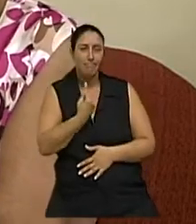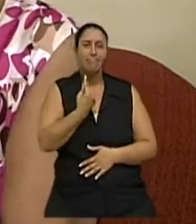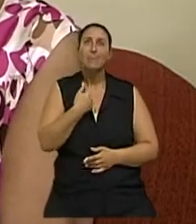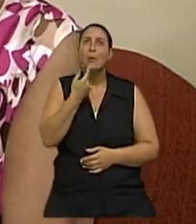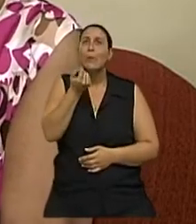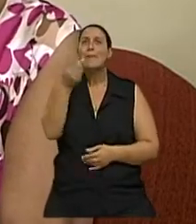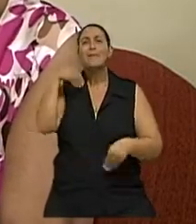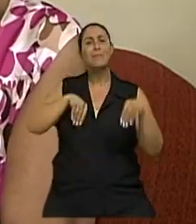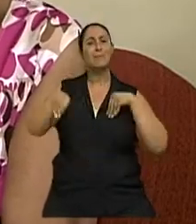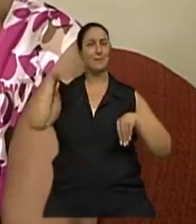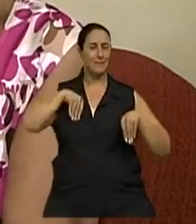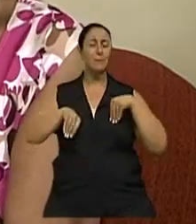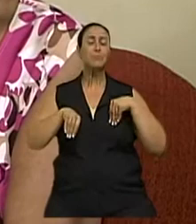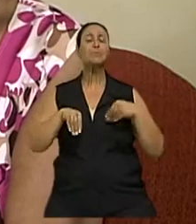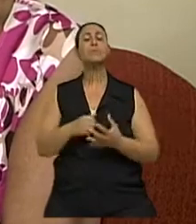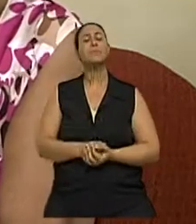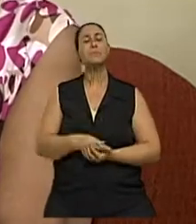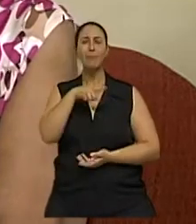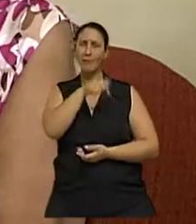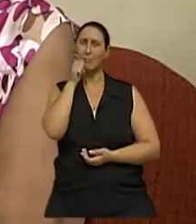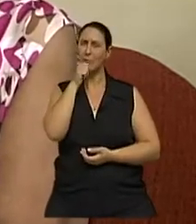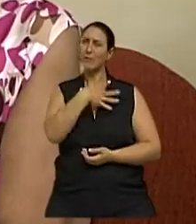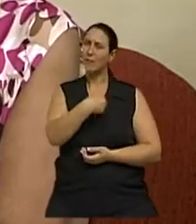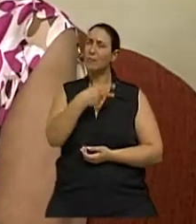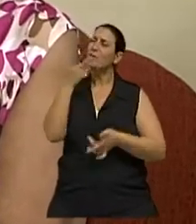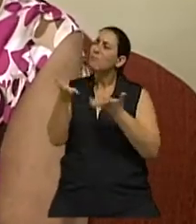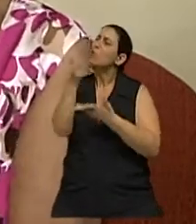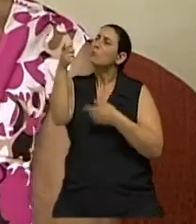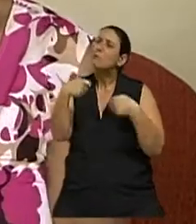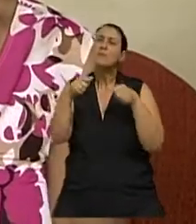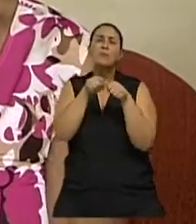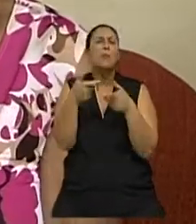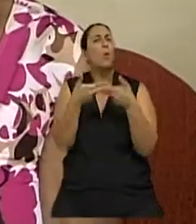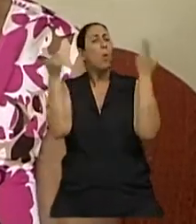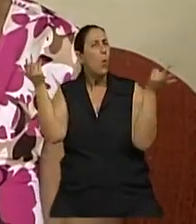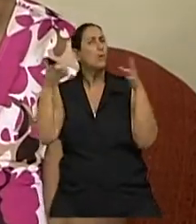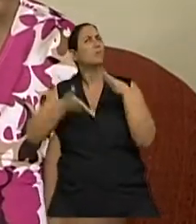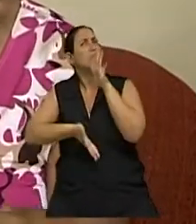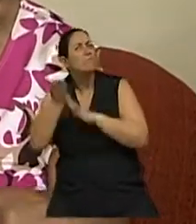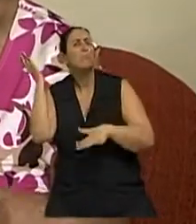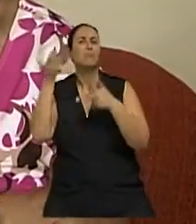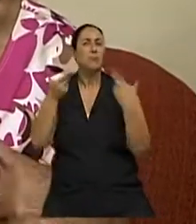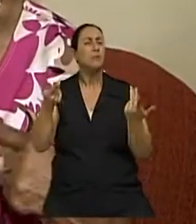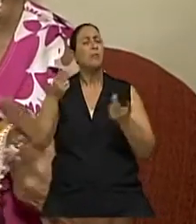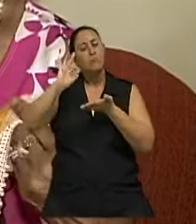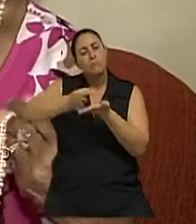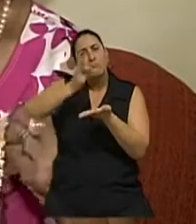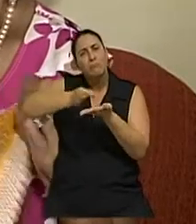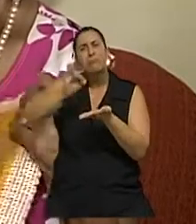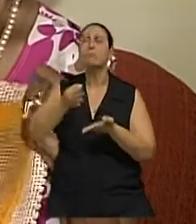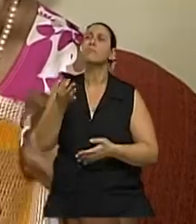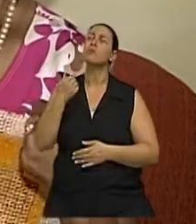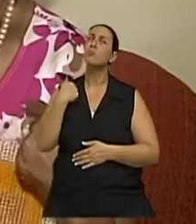depressão. Aí a minha filha disse, mãe, tu tem que fazer alguma coisa. Aí ela me ensinou, foi ela que me ensinou a fazer bordar isso aqui.